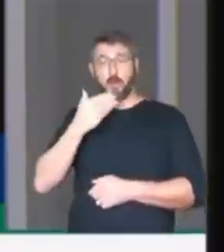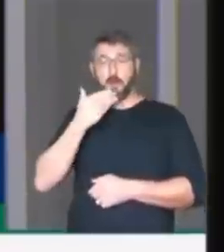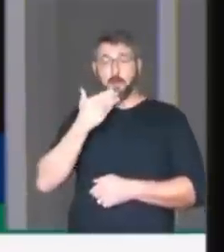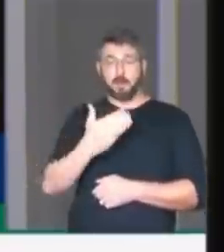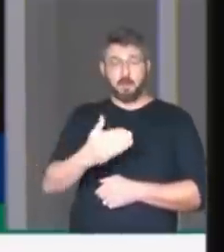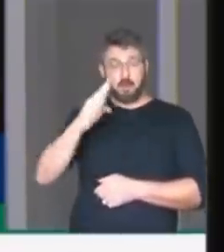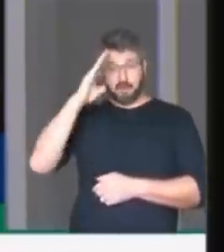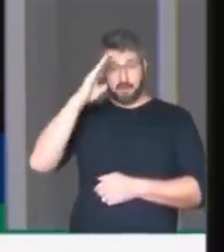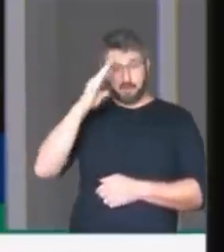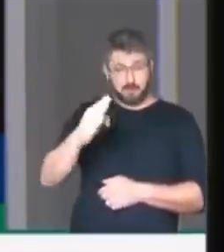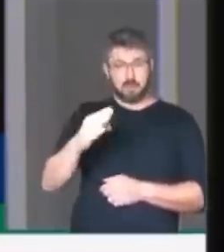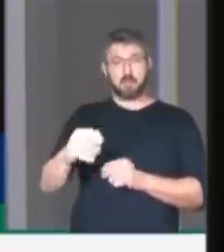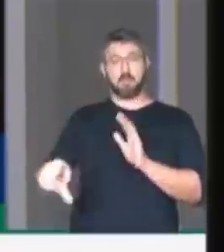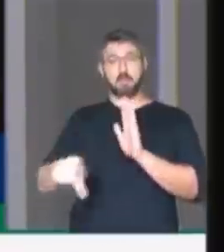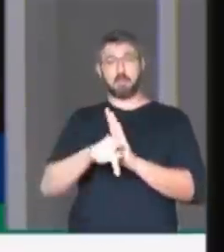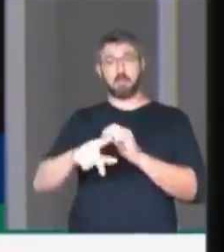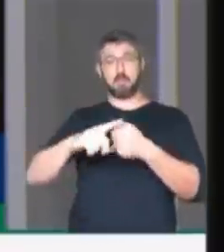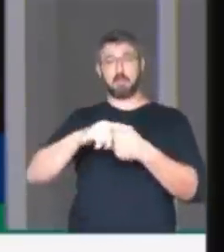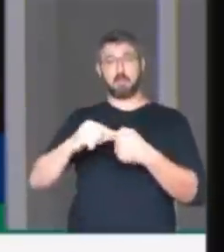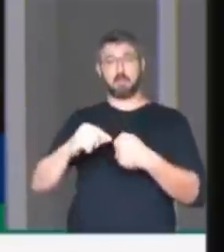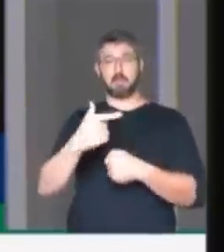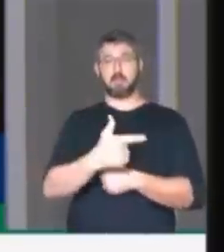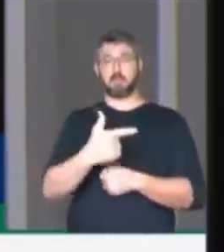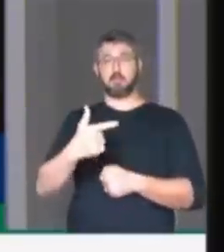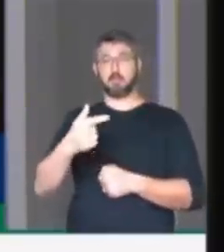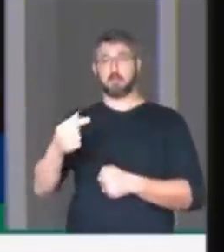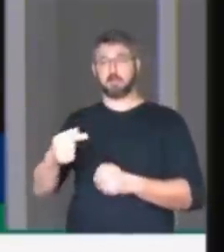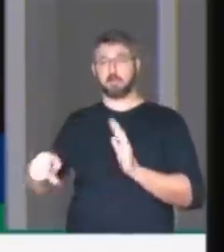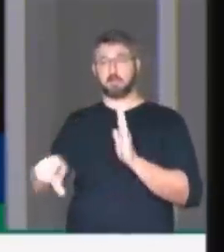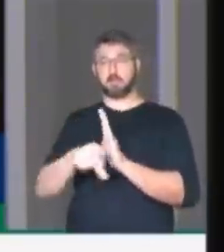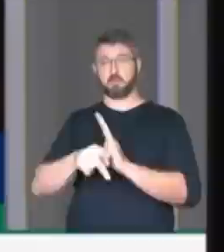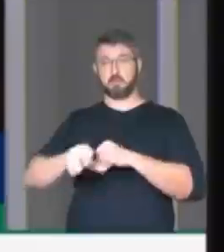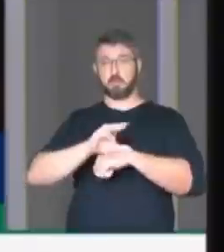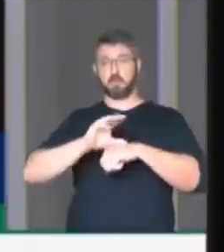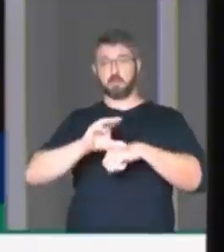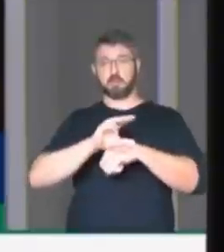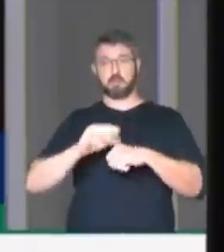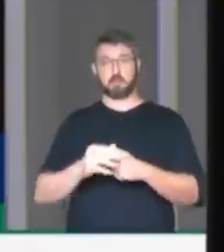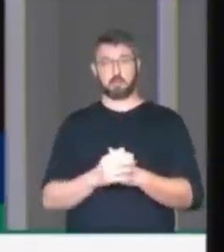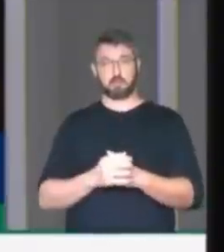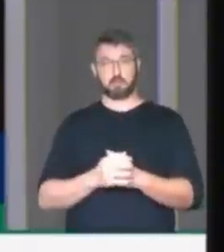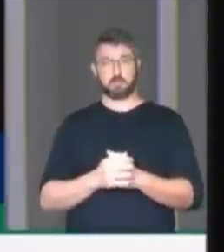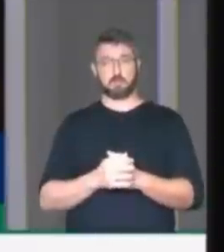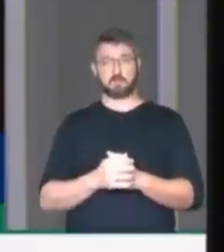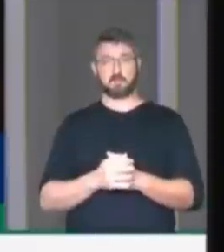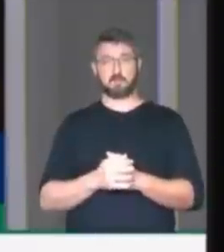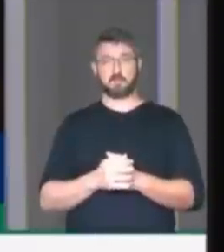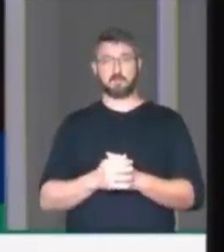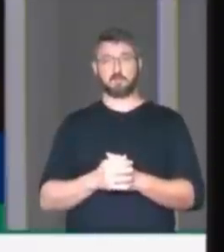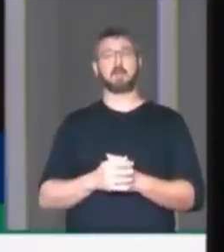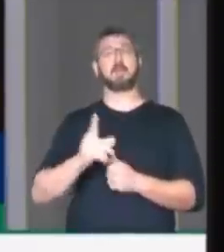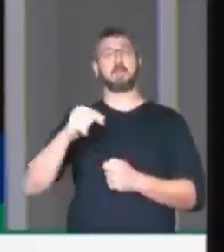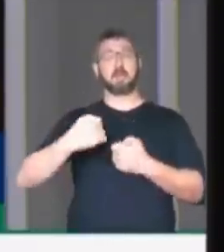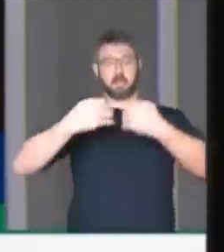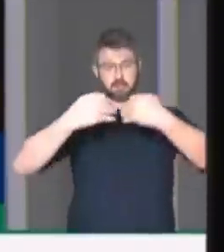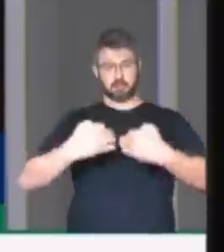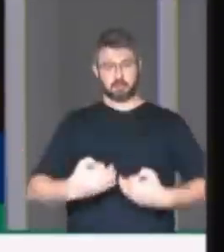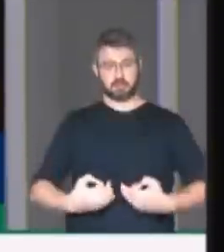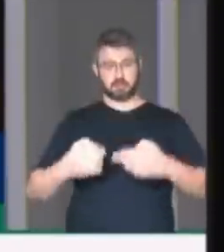absoluta referida no artigo 227 da nossa Carta Magna, relativamente à dignidade,